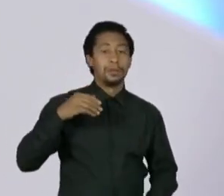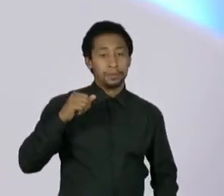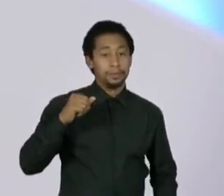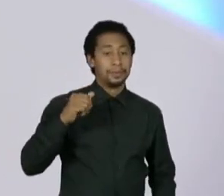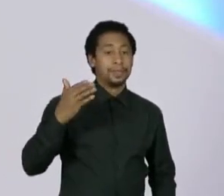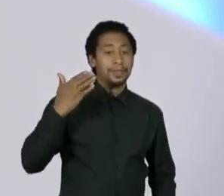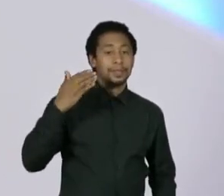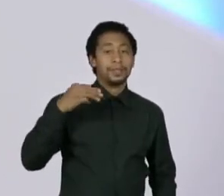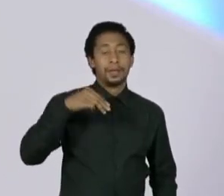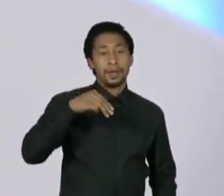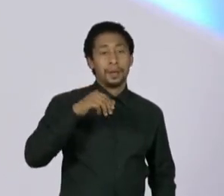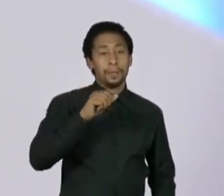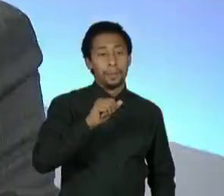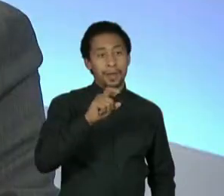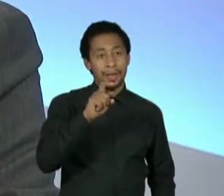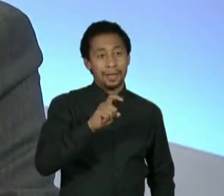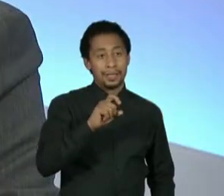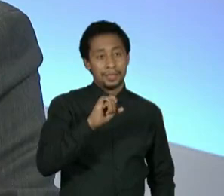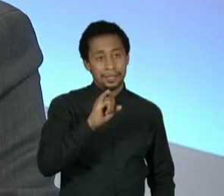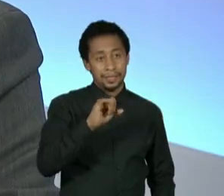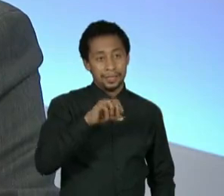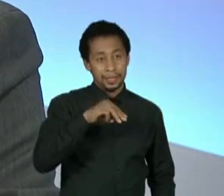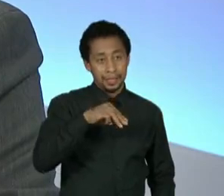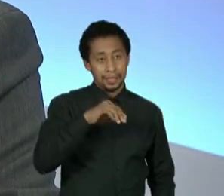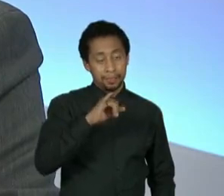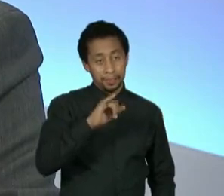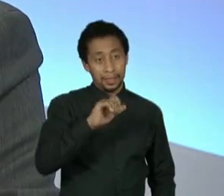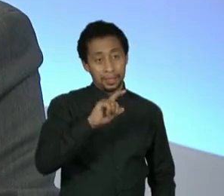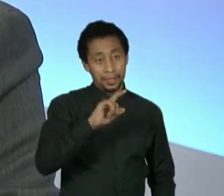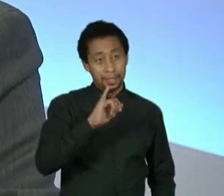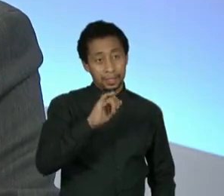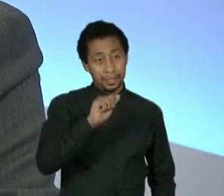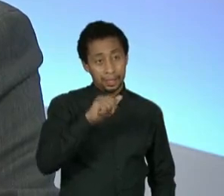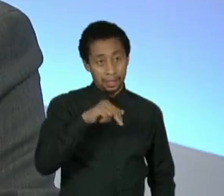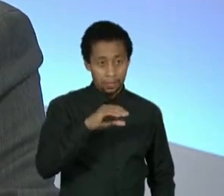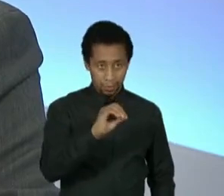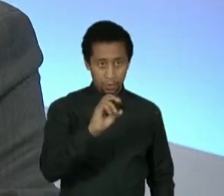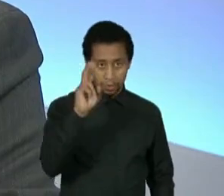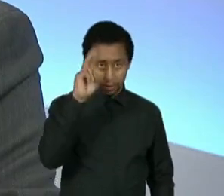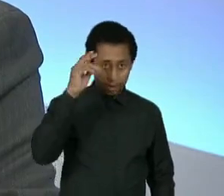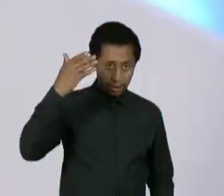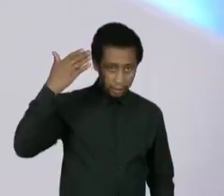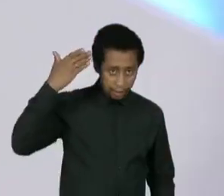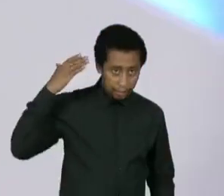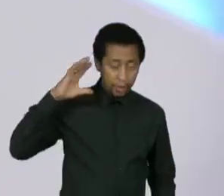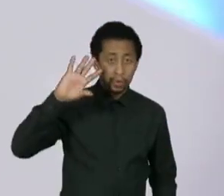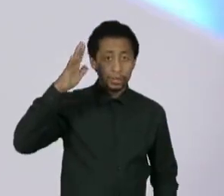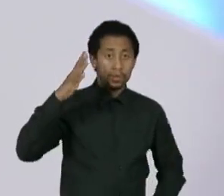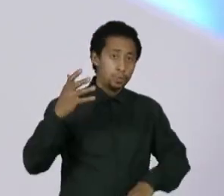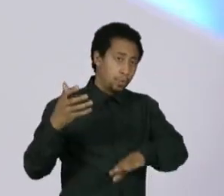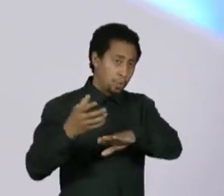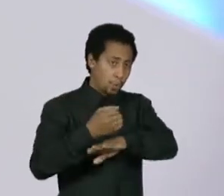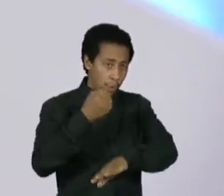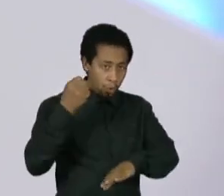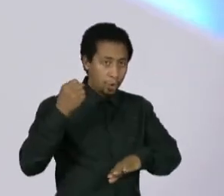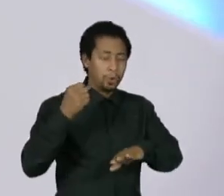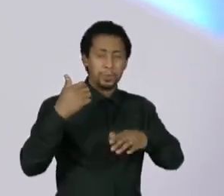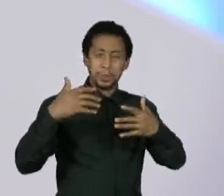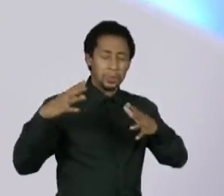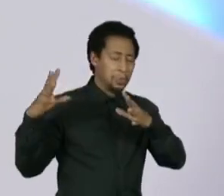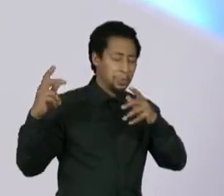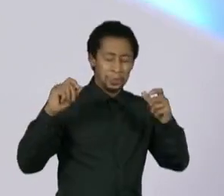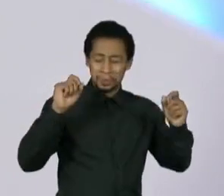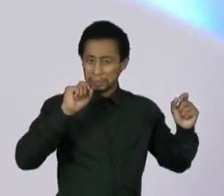1921, depois do golpe bolshevique, depois de todo o terror do